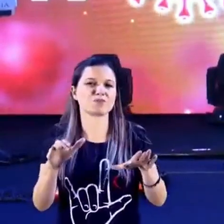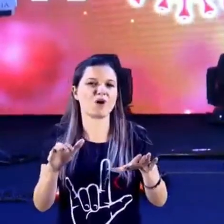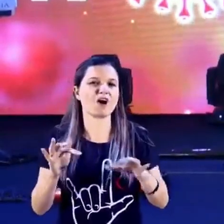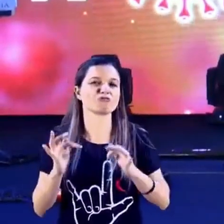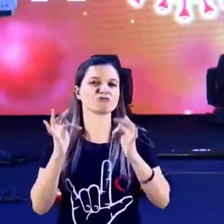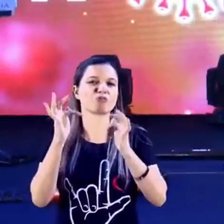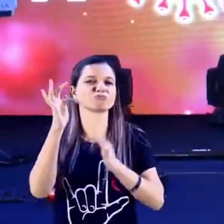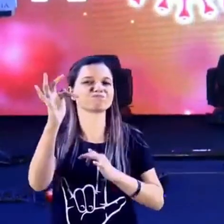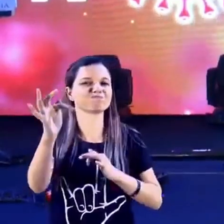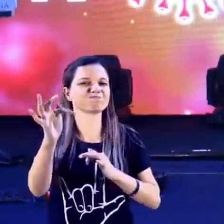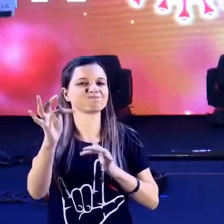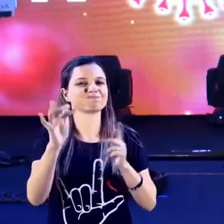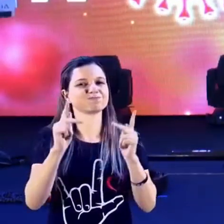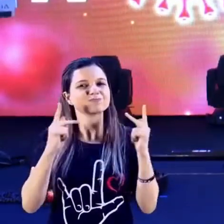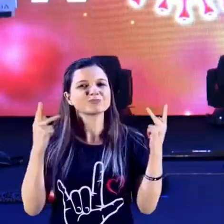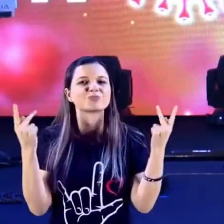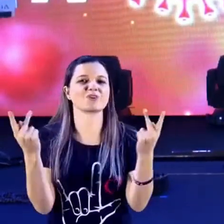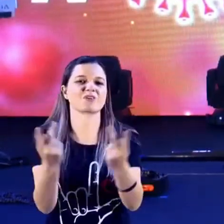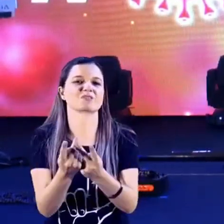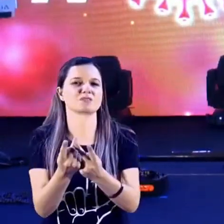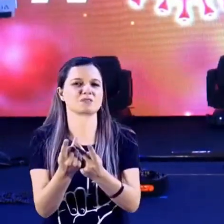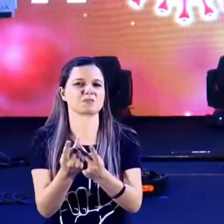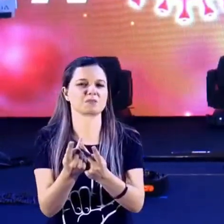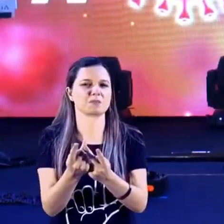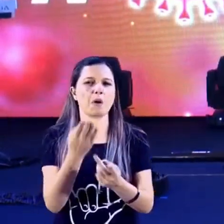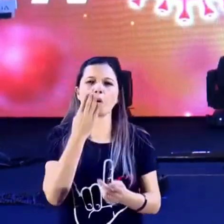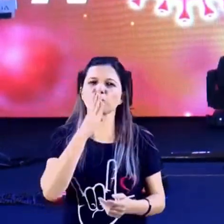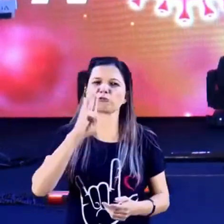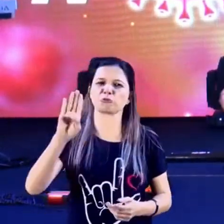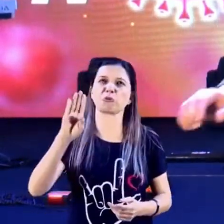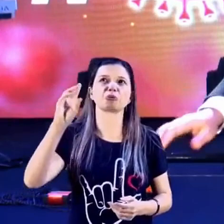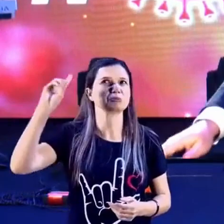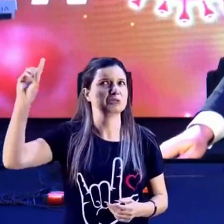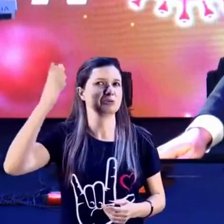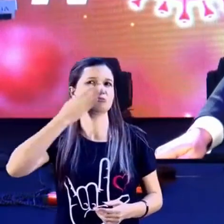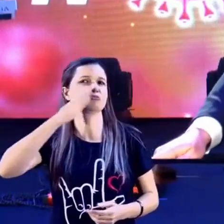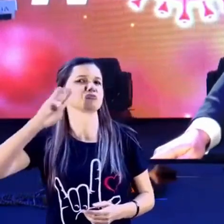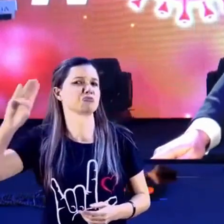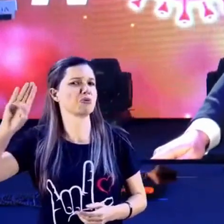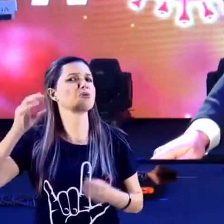Mas lá no capítulo, no versículo 3, diz assim. Que jurou. Mas Deus jurou.